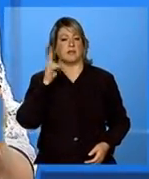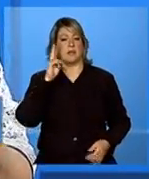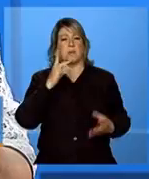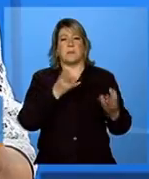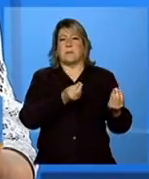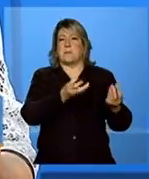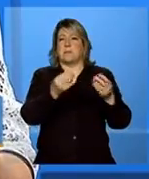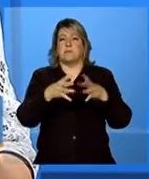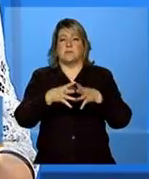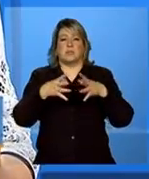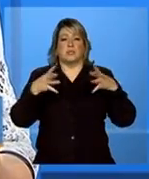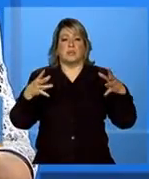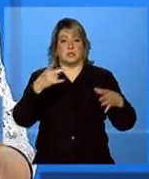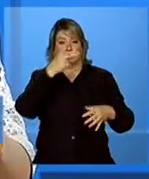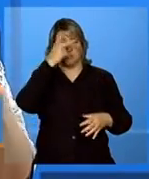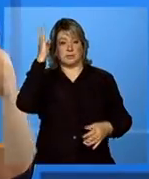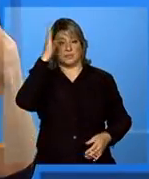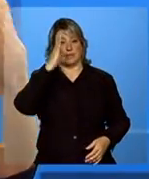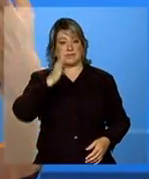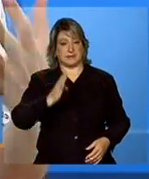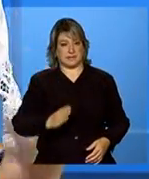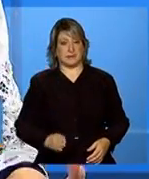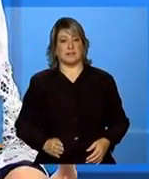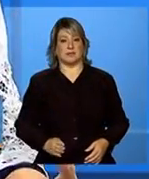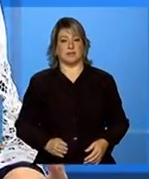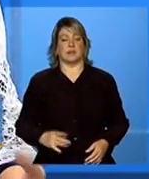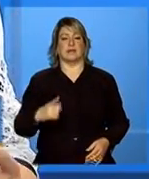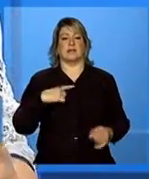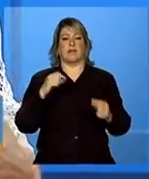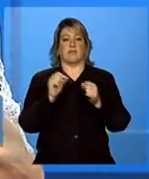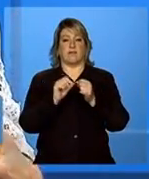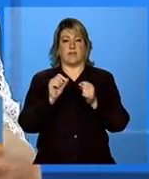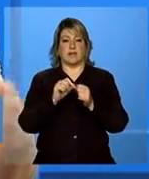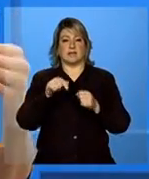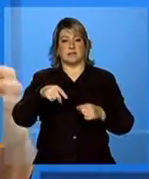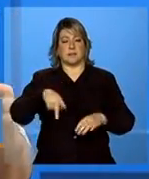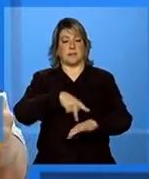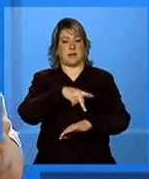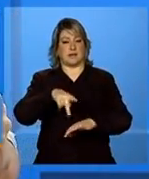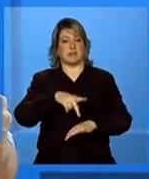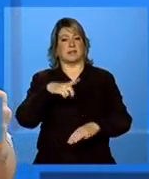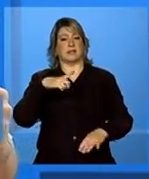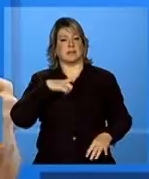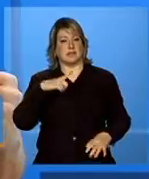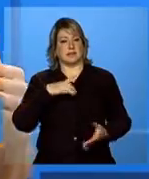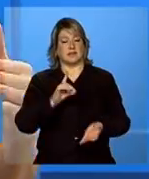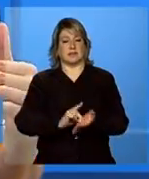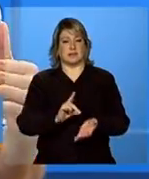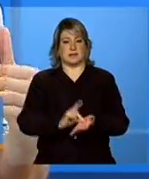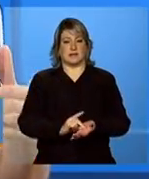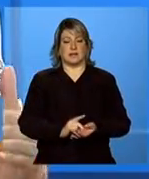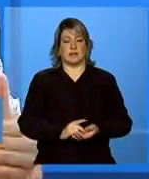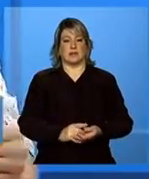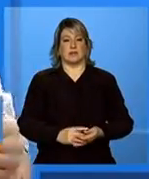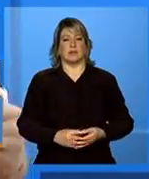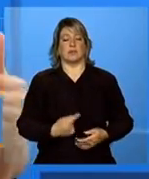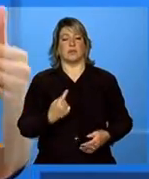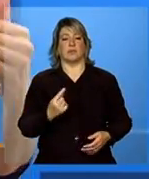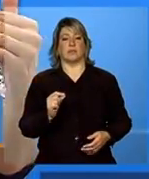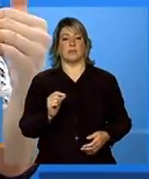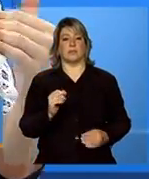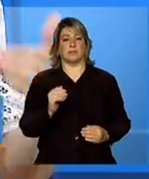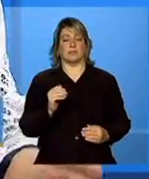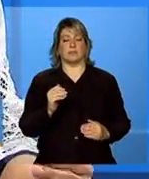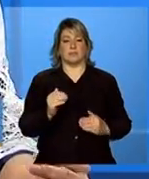massa muito importante para esse país, que constrói esse país e que realmente teve uma... subiu